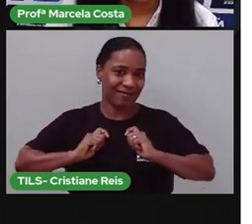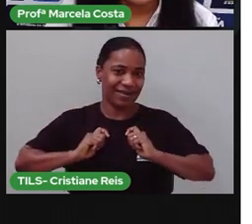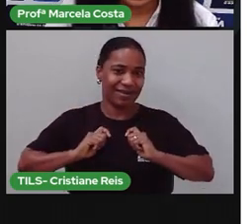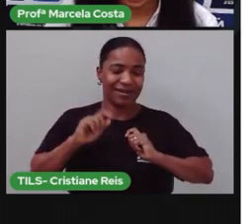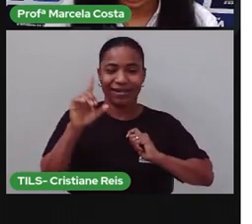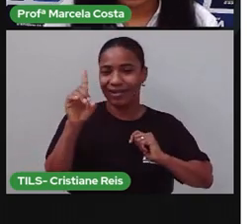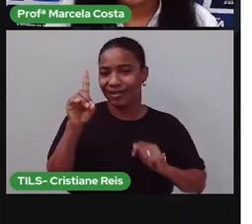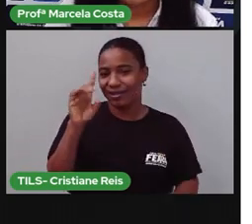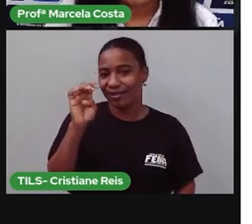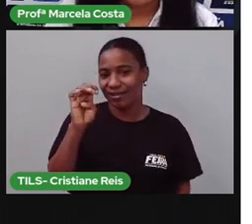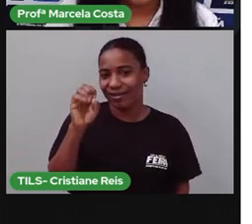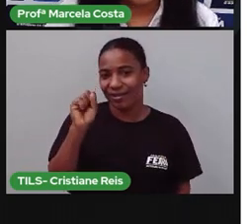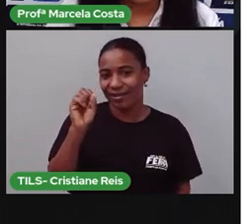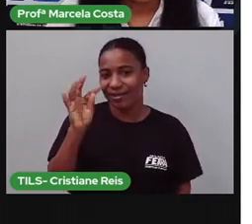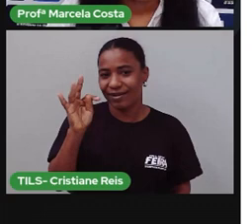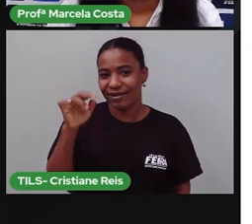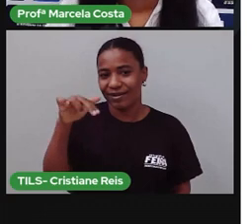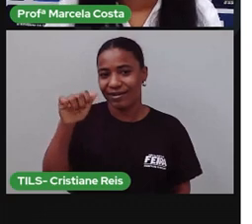o bilhete.